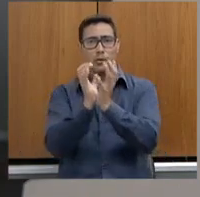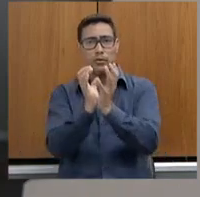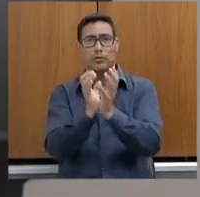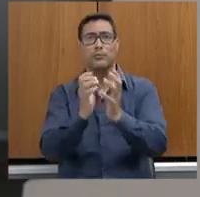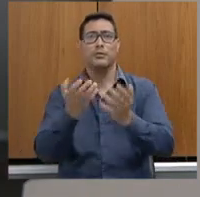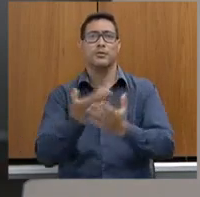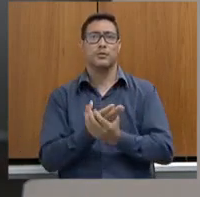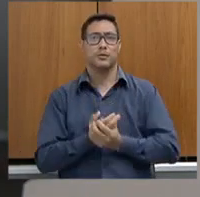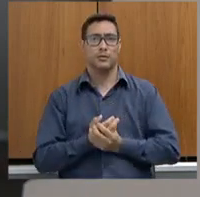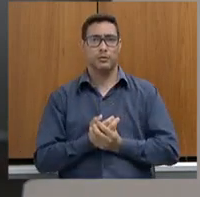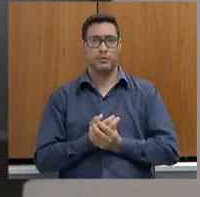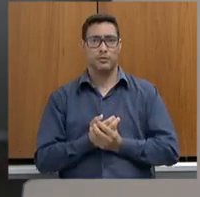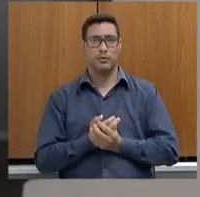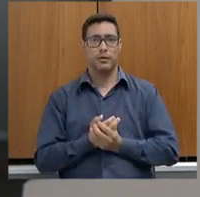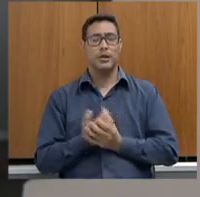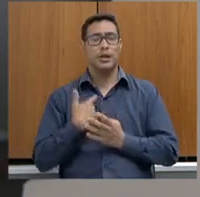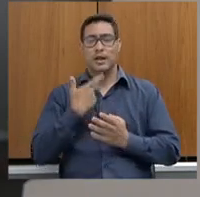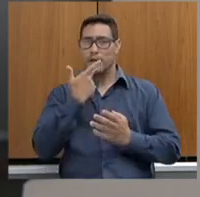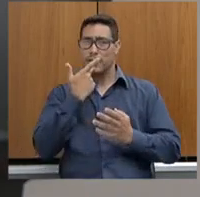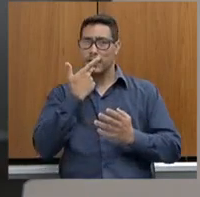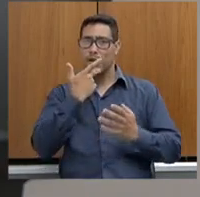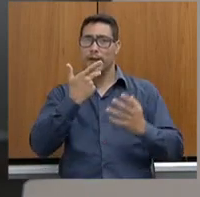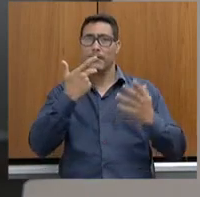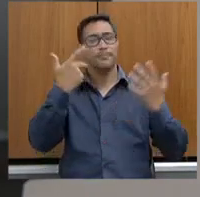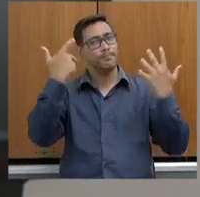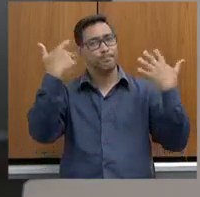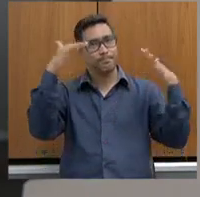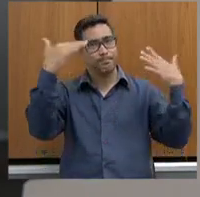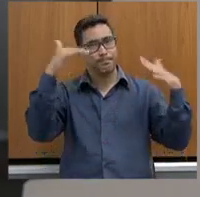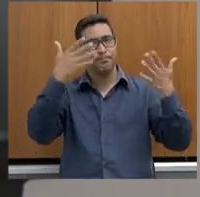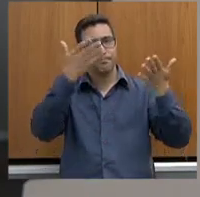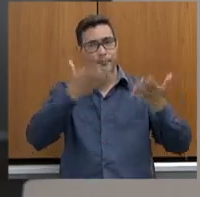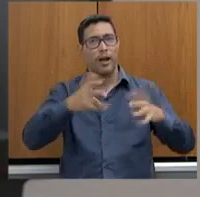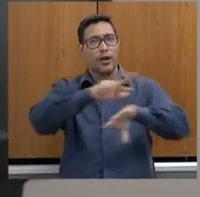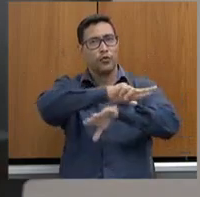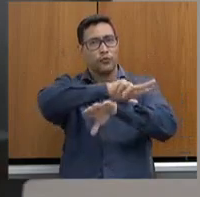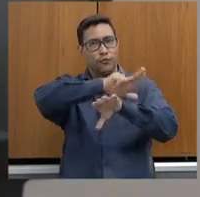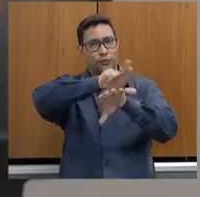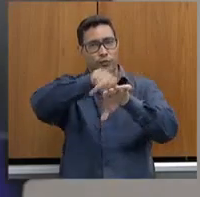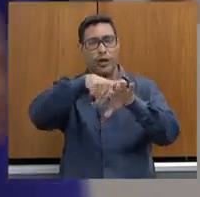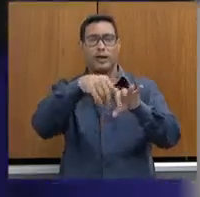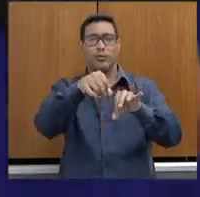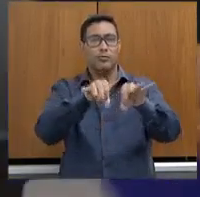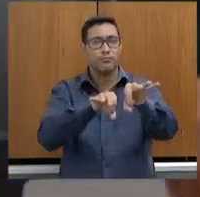fala, enaltecer os vários acertos que foram feitos.